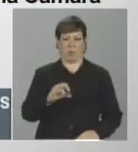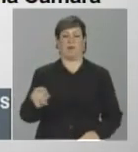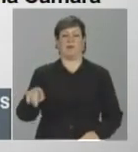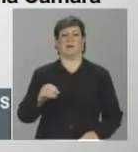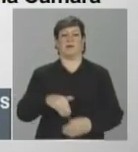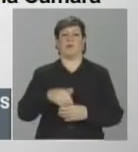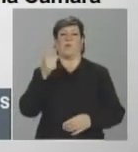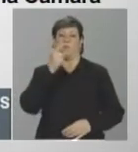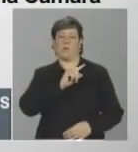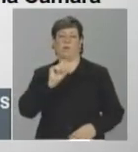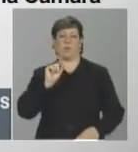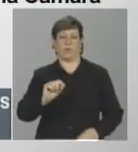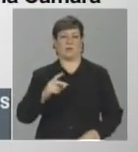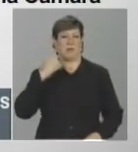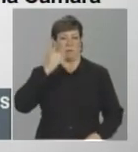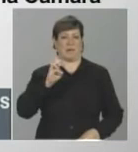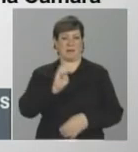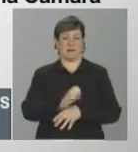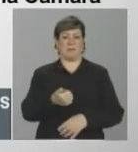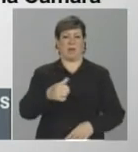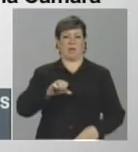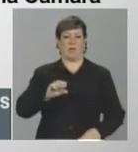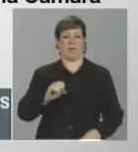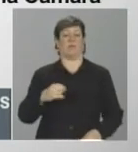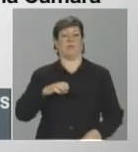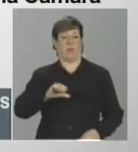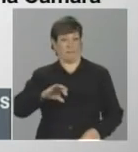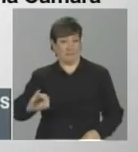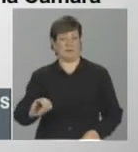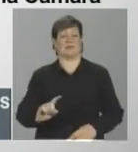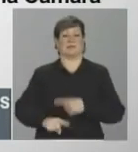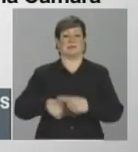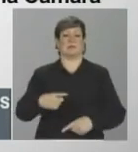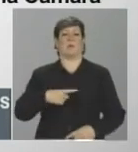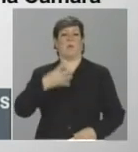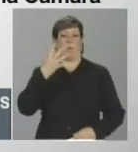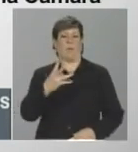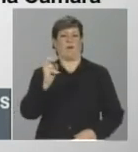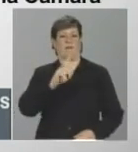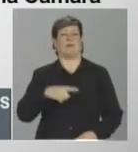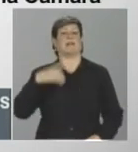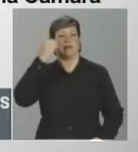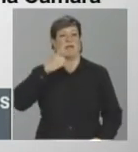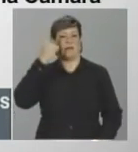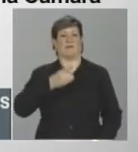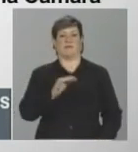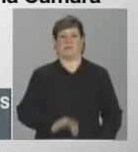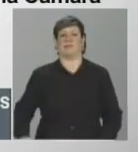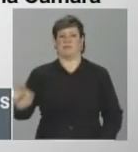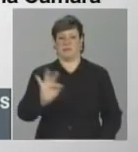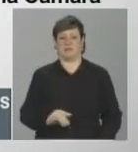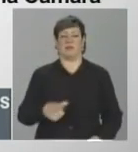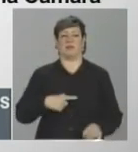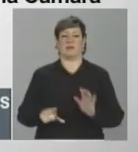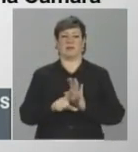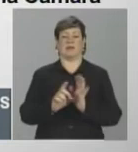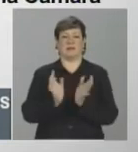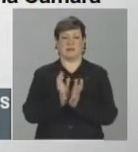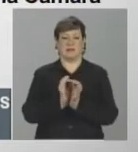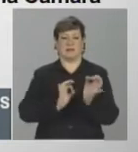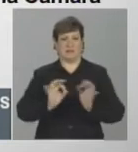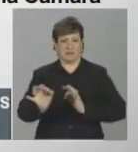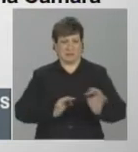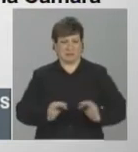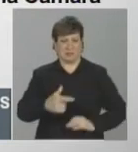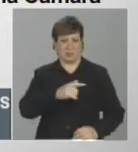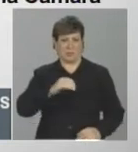estadual em 1990 e pela quarta legislatura consecutiva é deputado federal. Na legislatura 2007 e 2009, foi